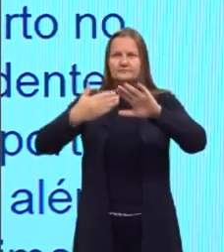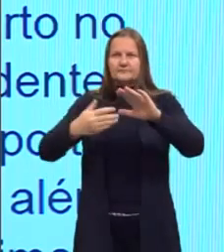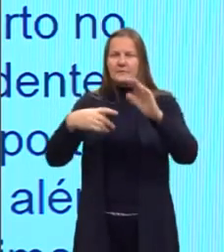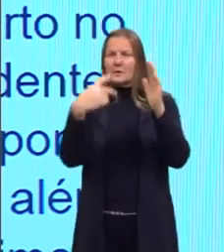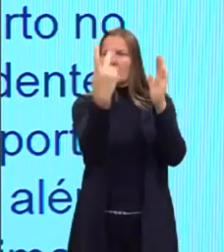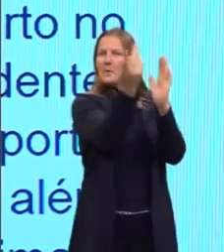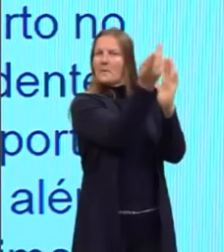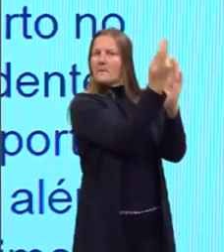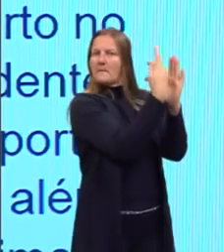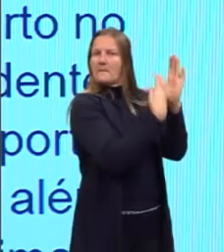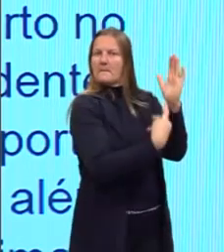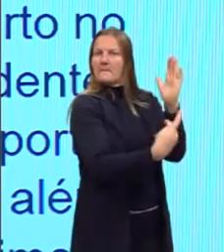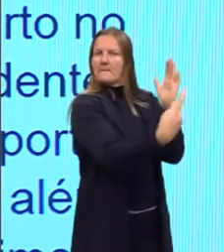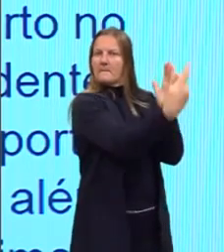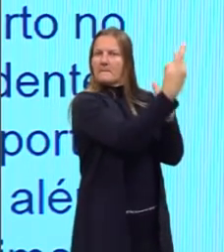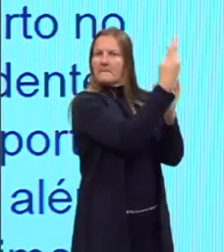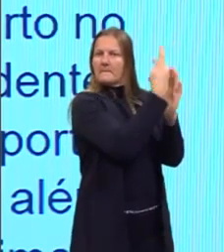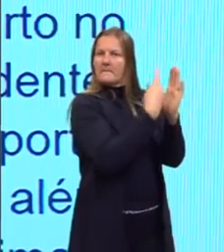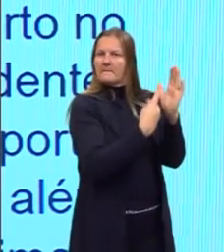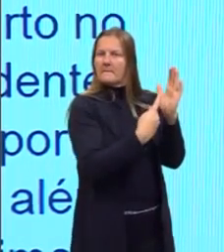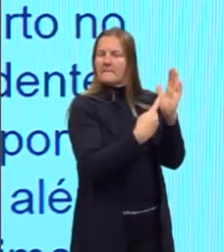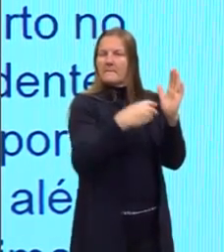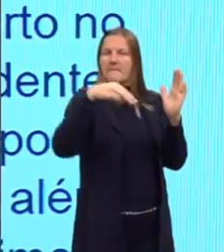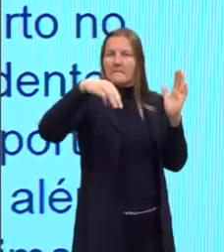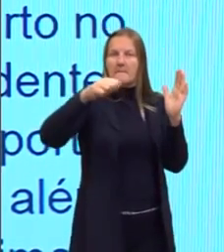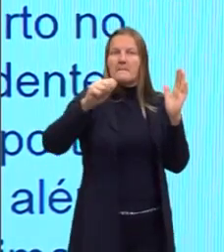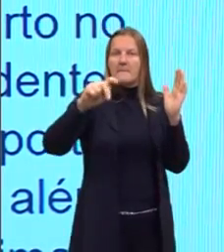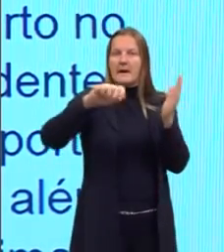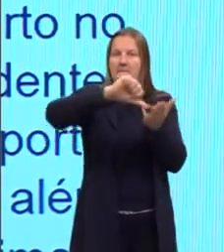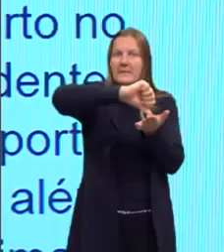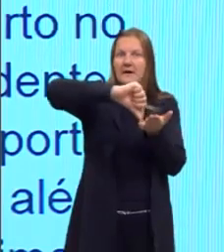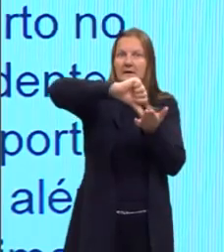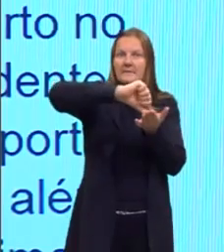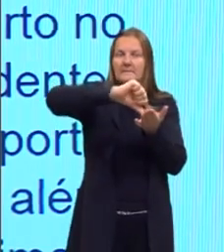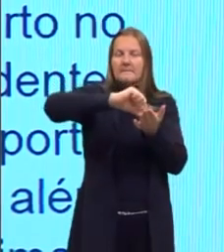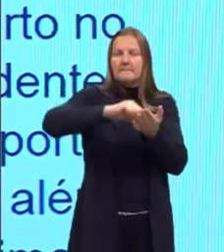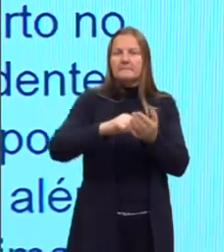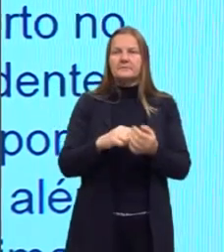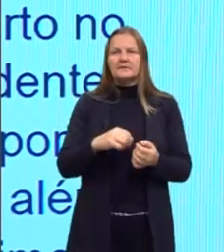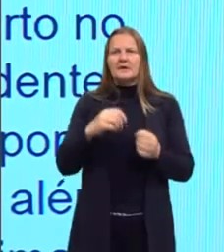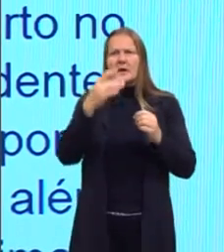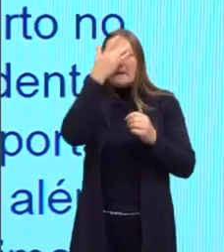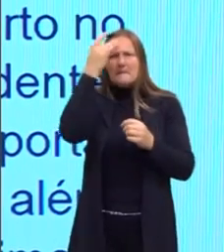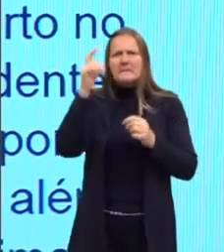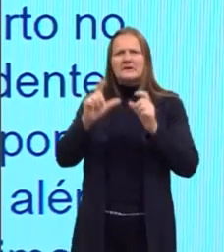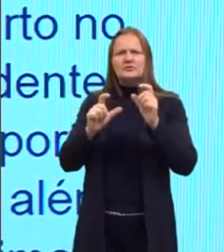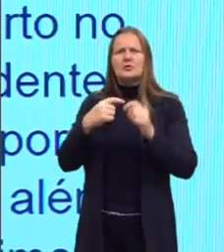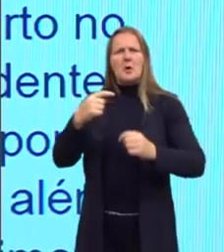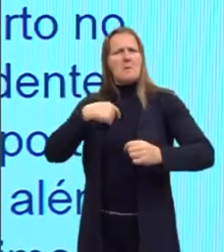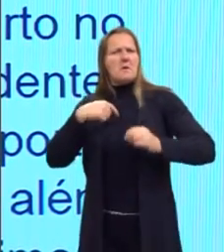da África e os chanceleres, né, as pessoas ali,